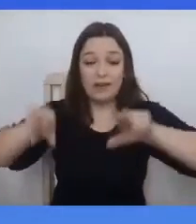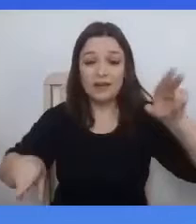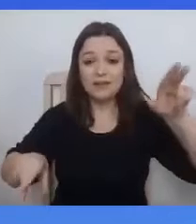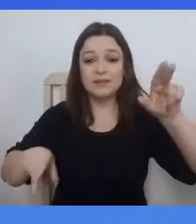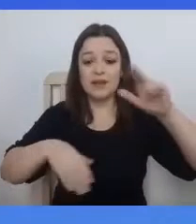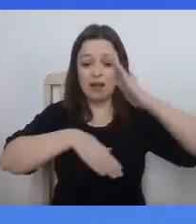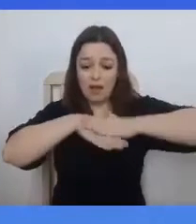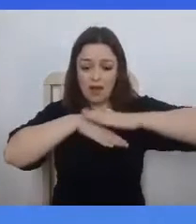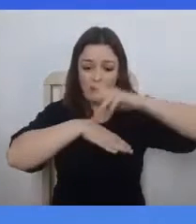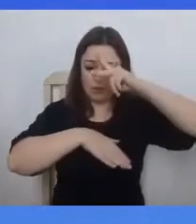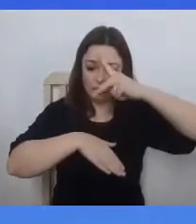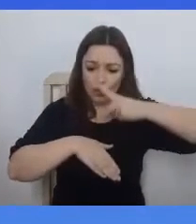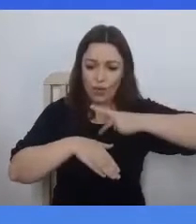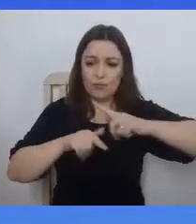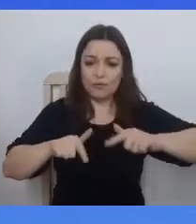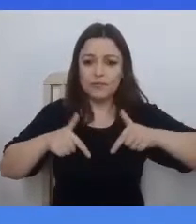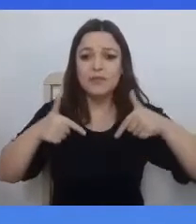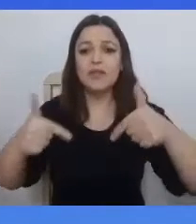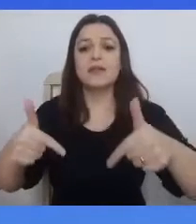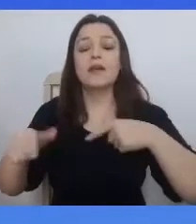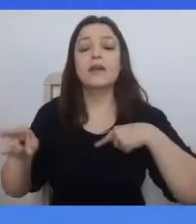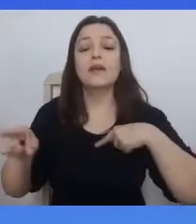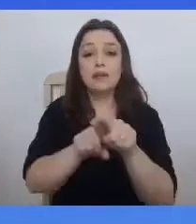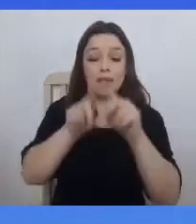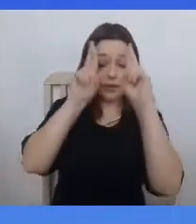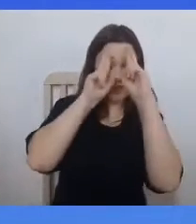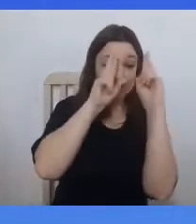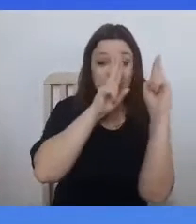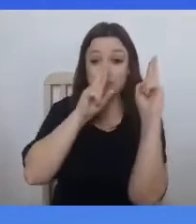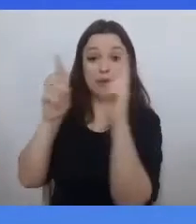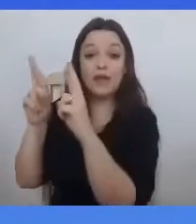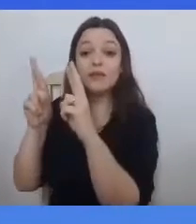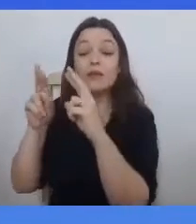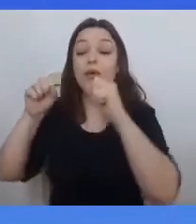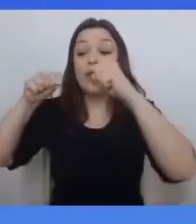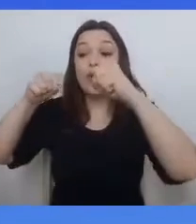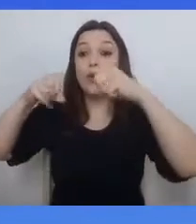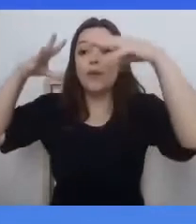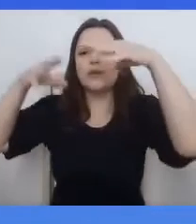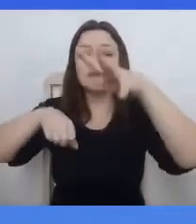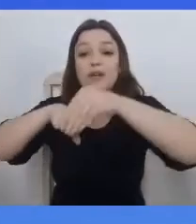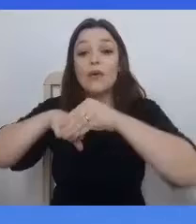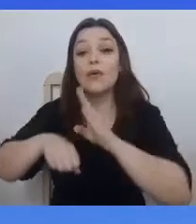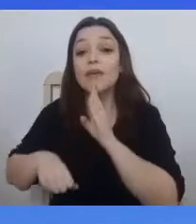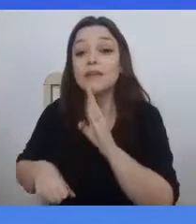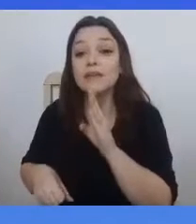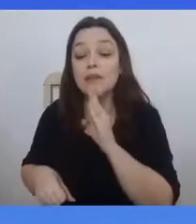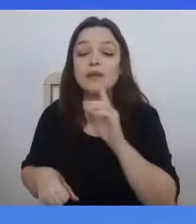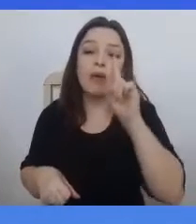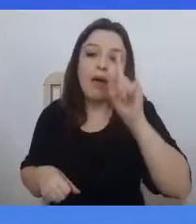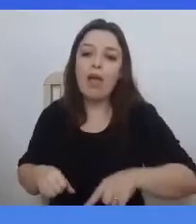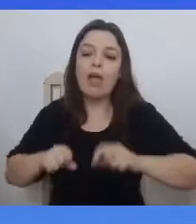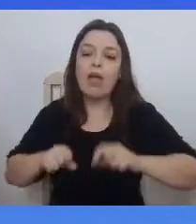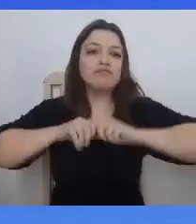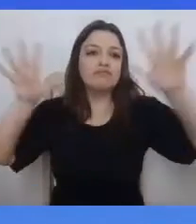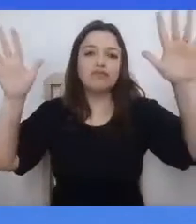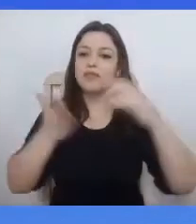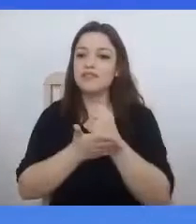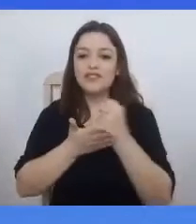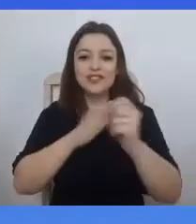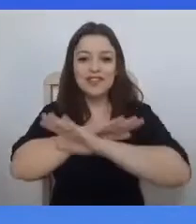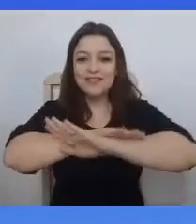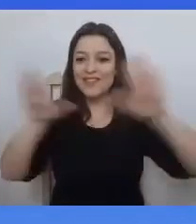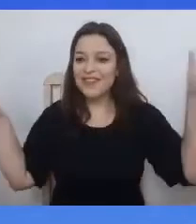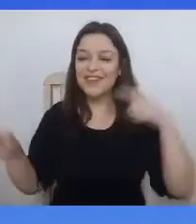luzes, como bem disse a professora Graciela, é a regra. A democracia, caros e caras, lá fora,